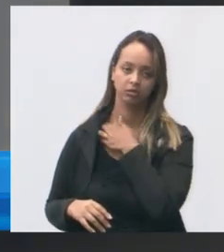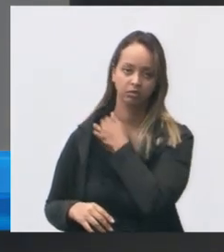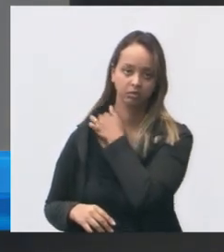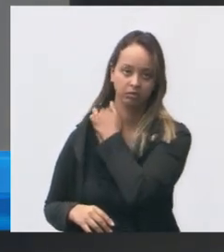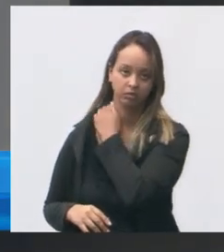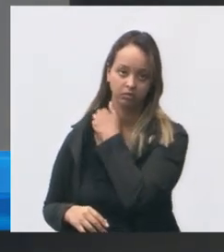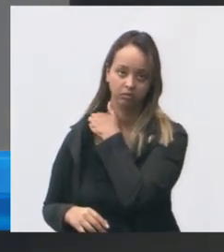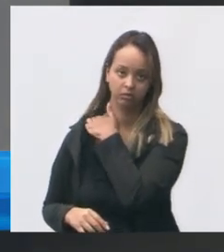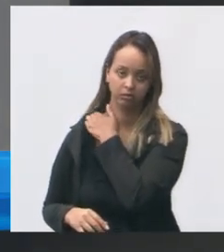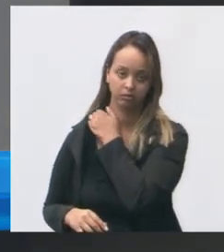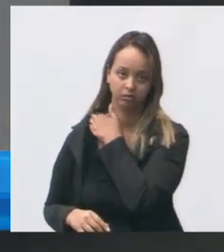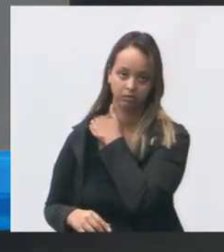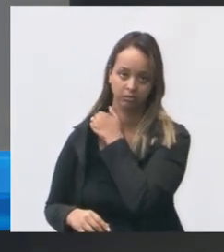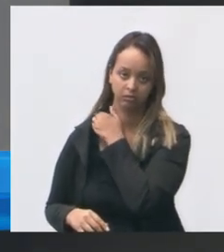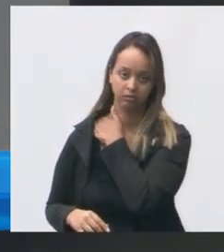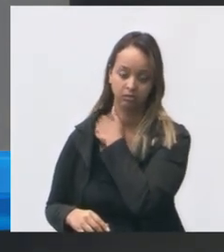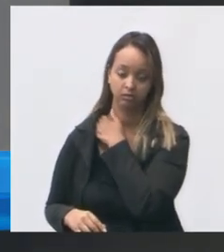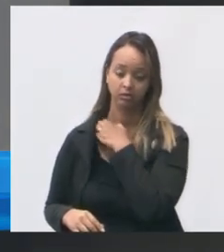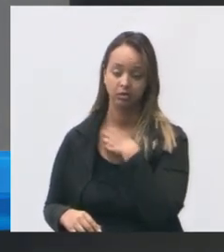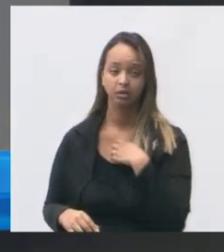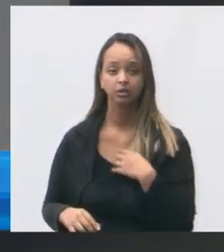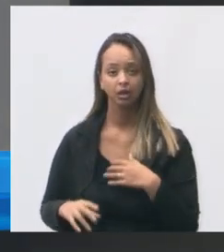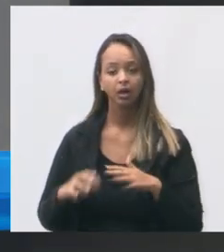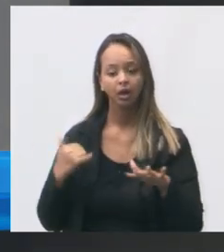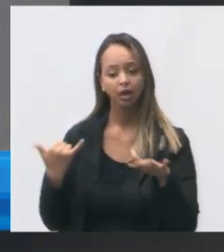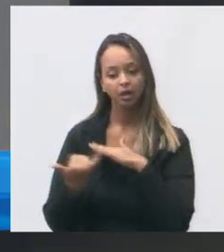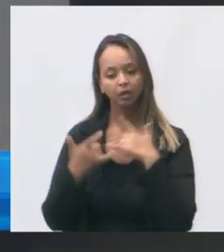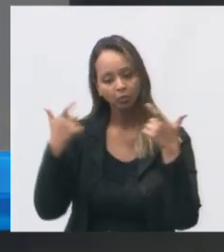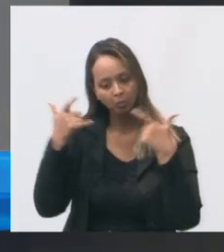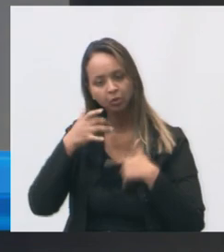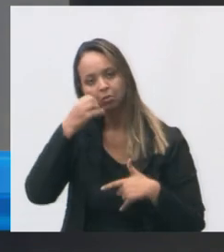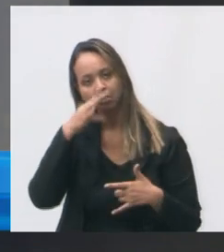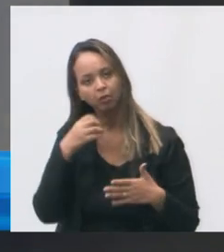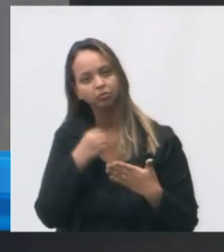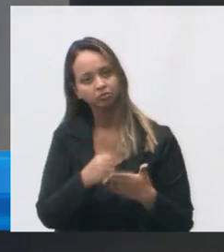então essa é a unidade do príncipe uma unidade muito boa atendimento muito bom